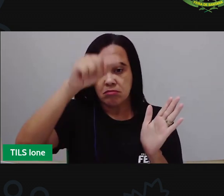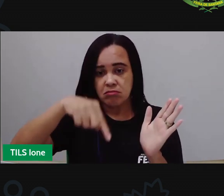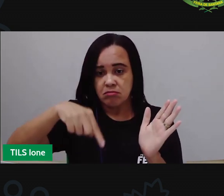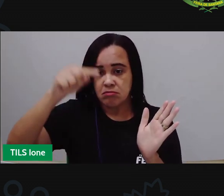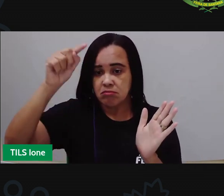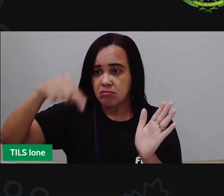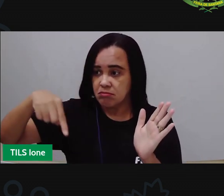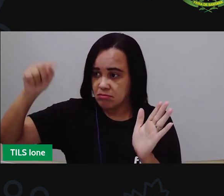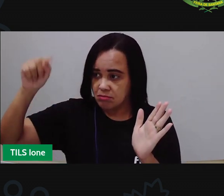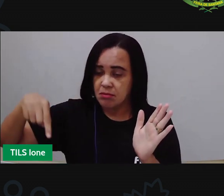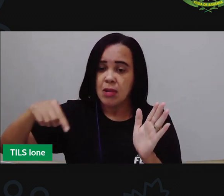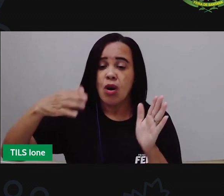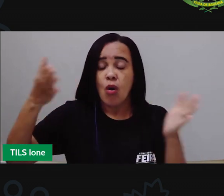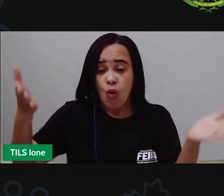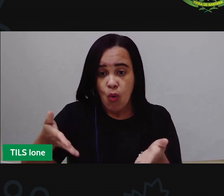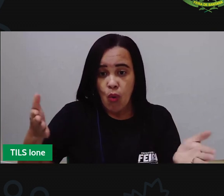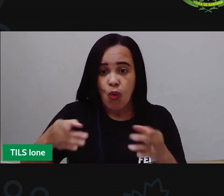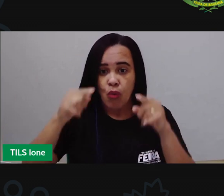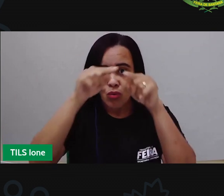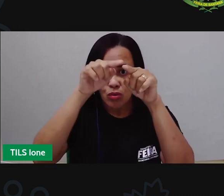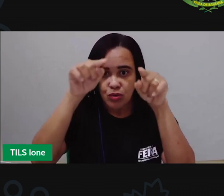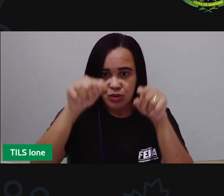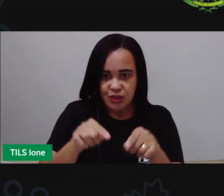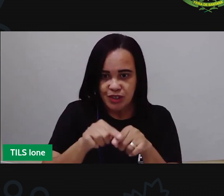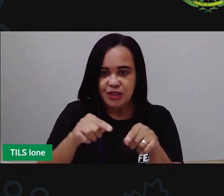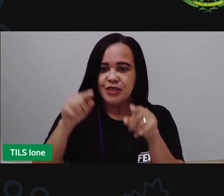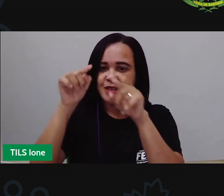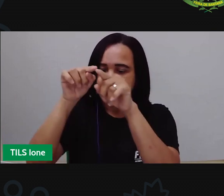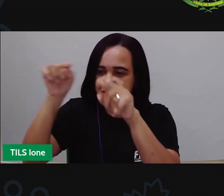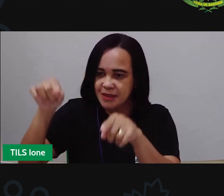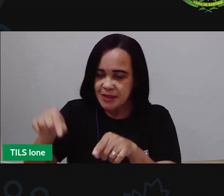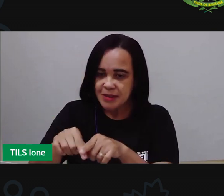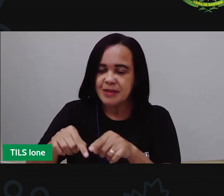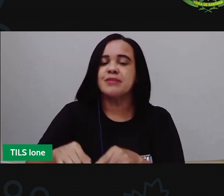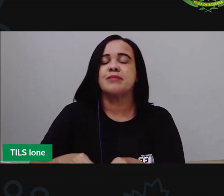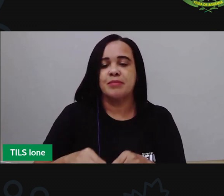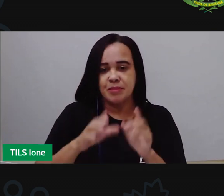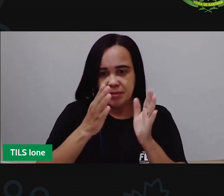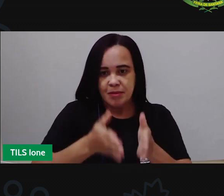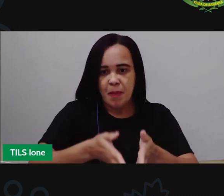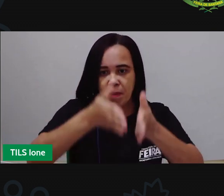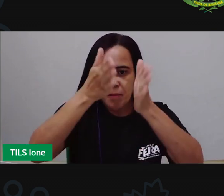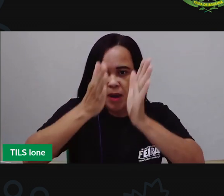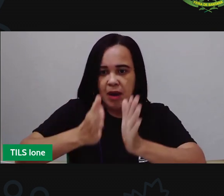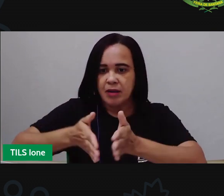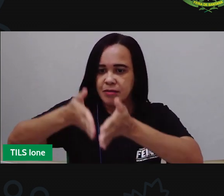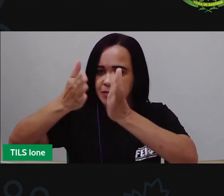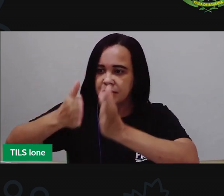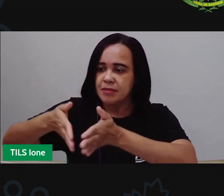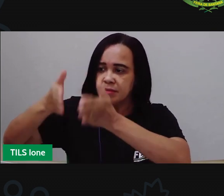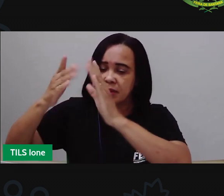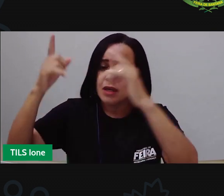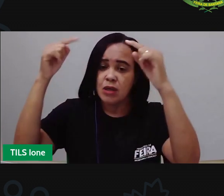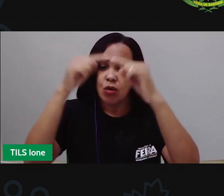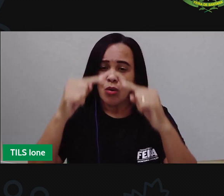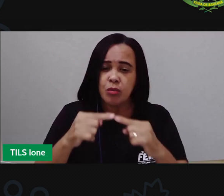gráfico de barra que é uma representação visual que mostra ali para a gente quantidades